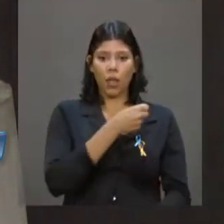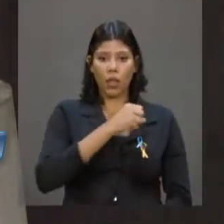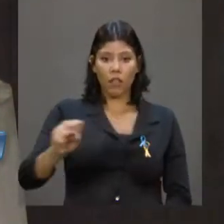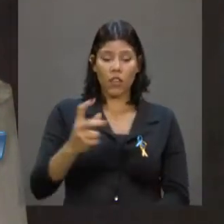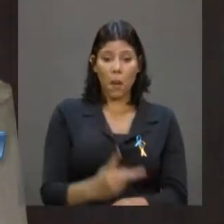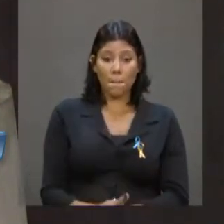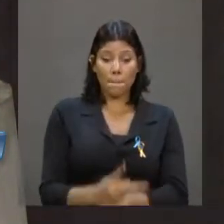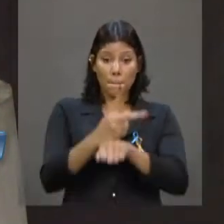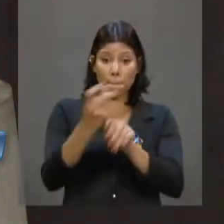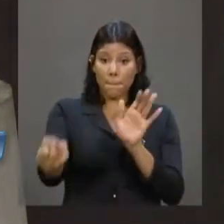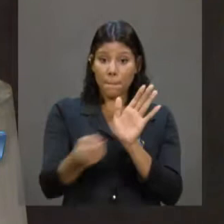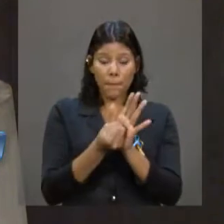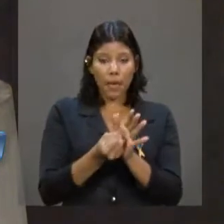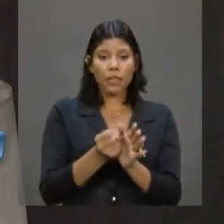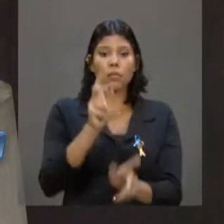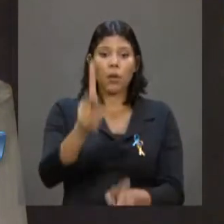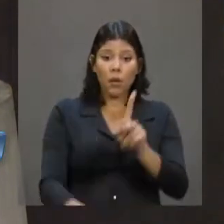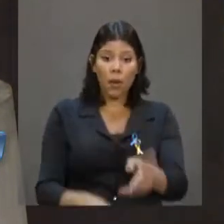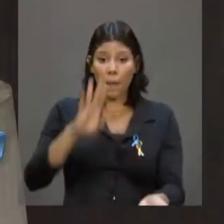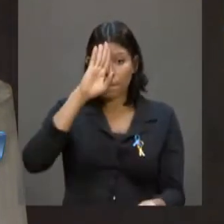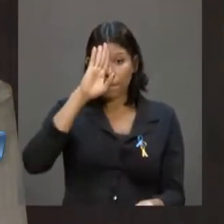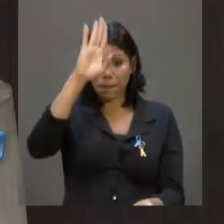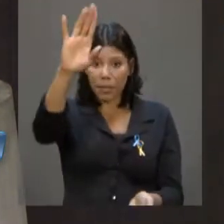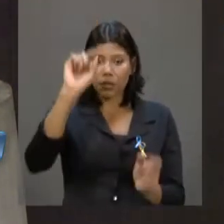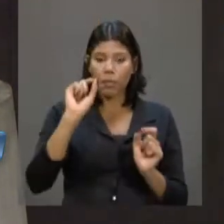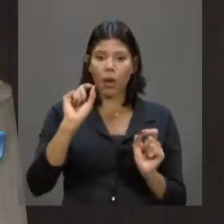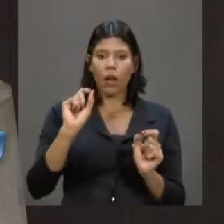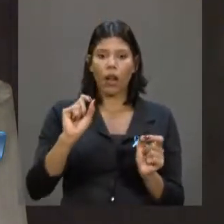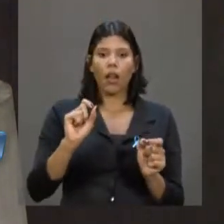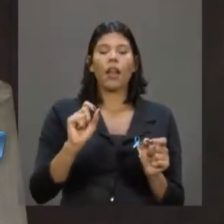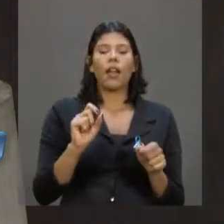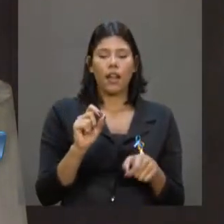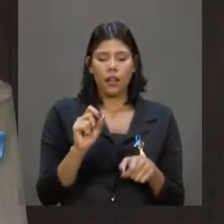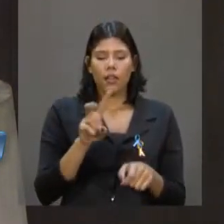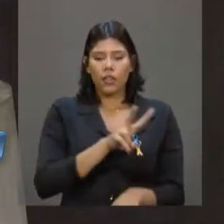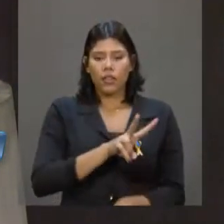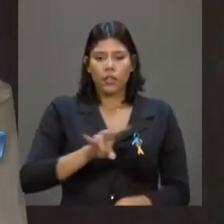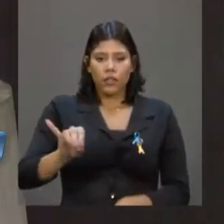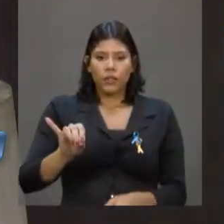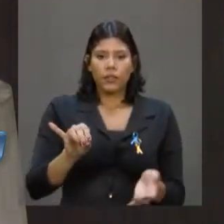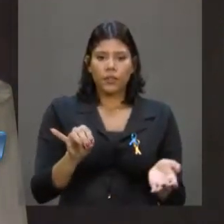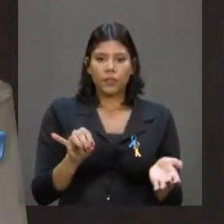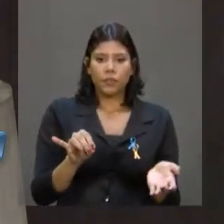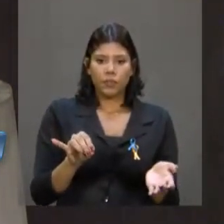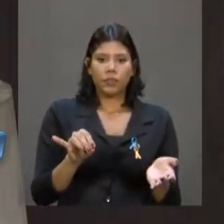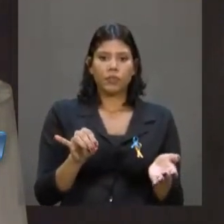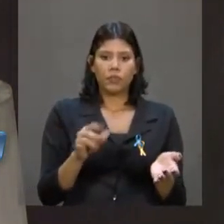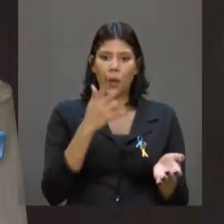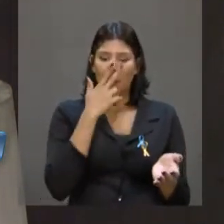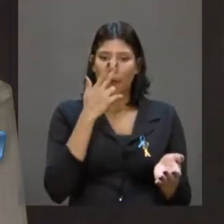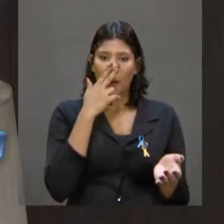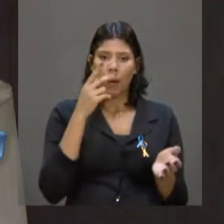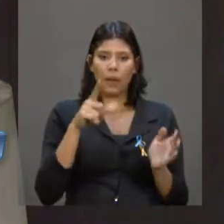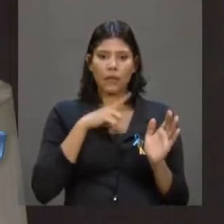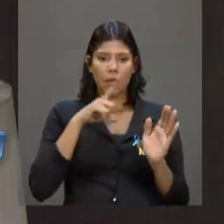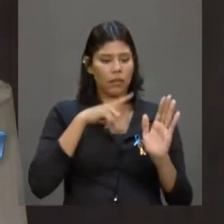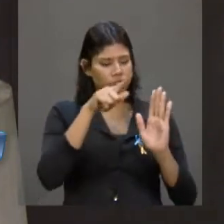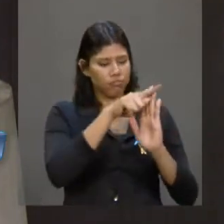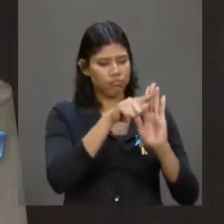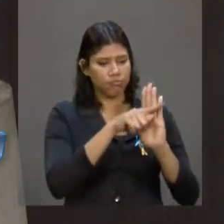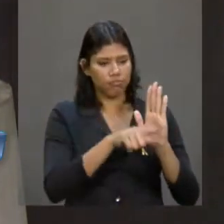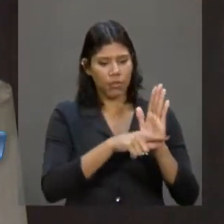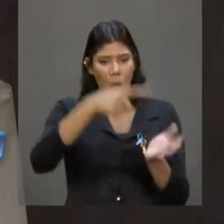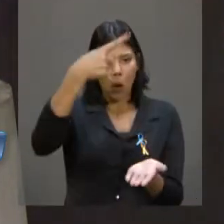patrimônio público, mas, sobretudo, em defesa da soberania nacional e contra uma agenda deste governo, que é uma agenda entreguista.